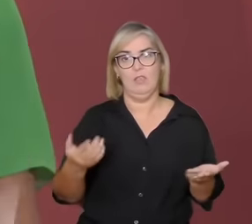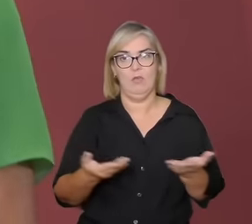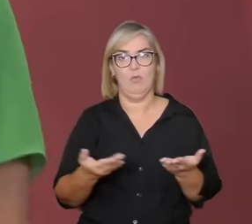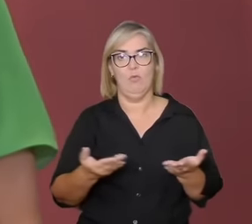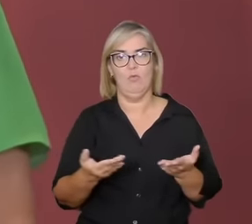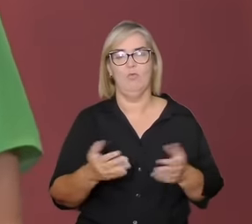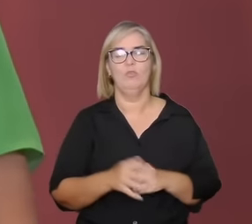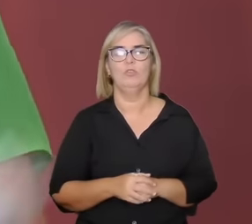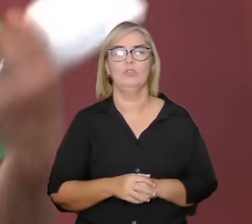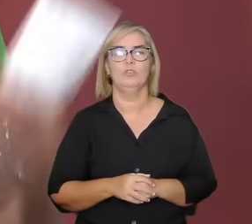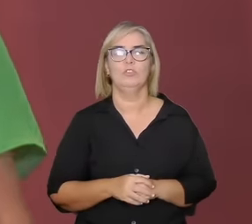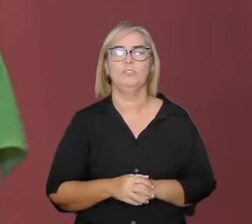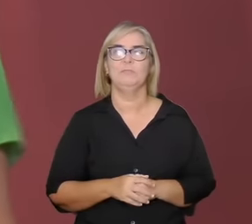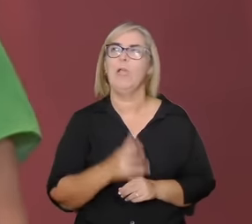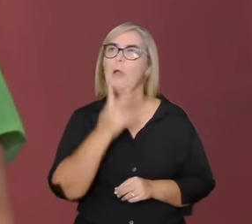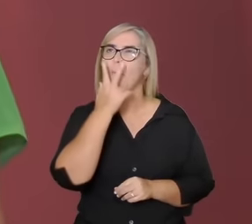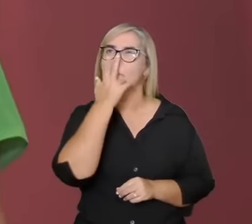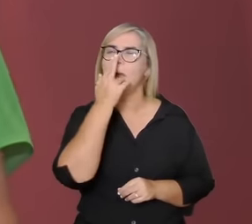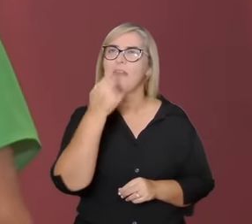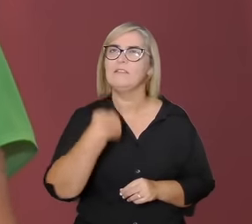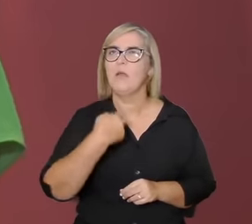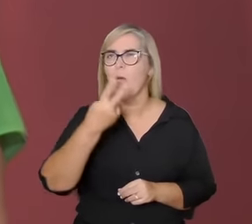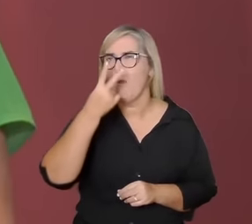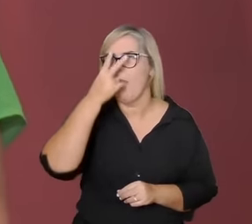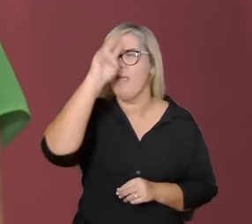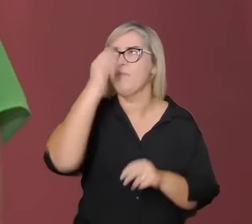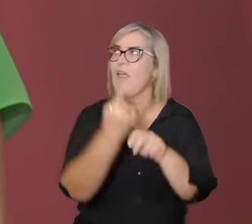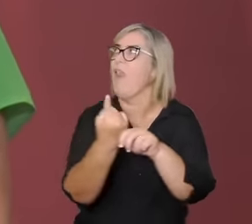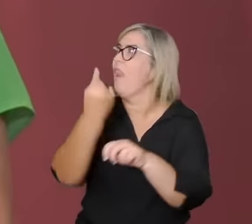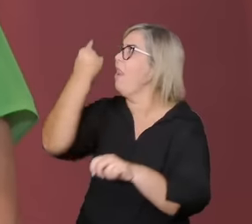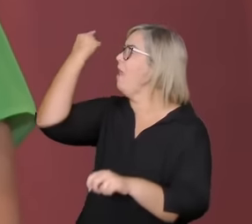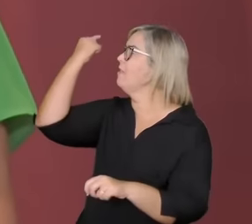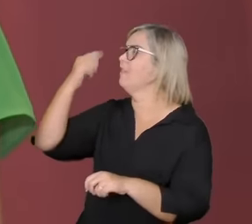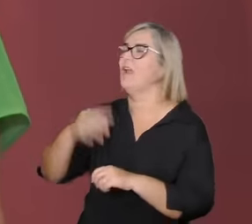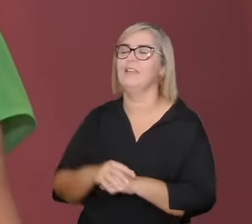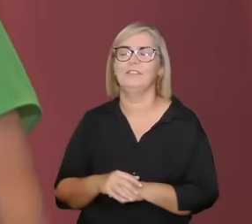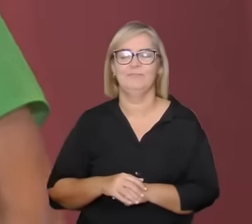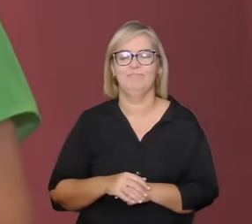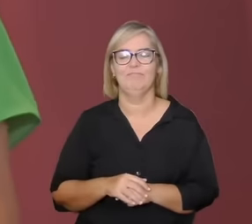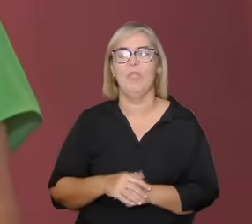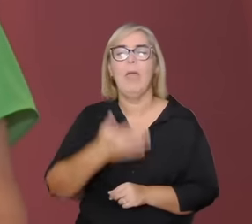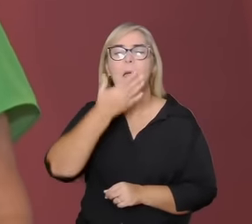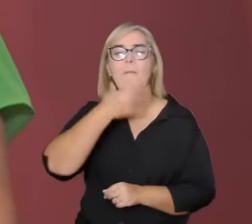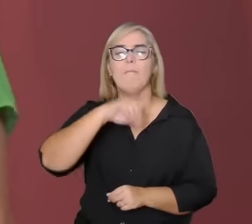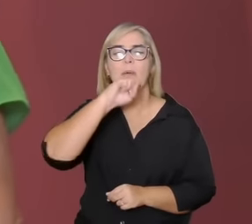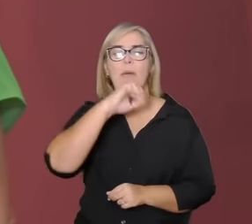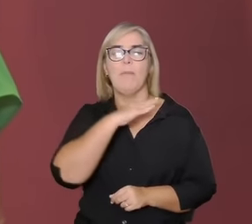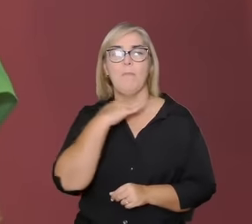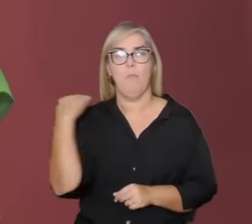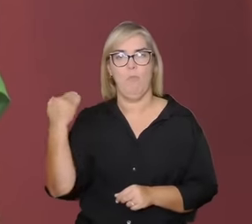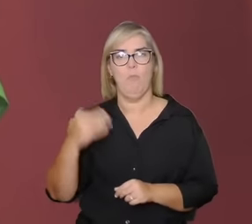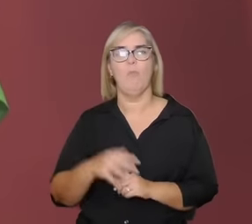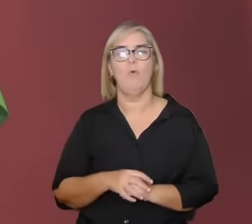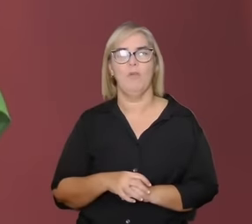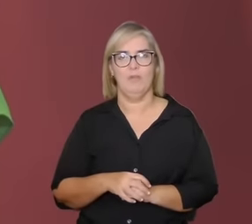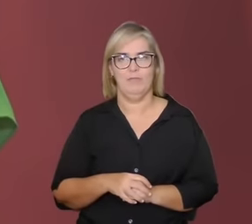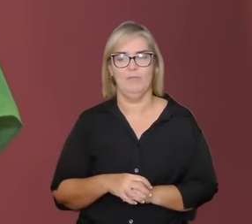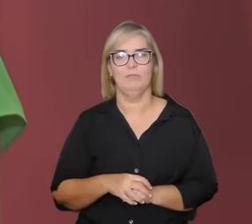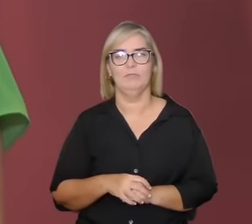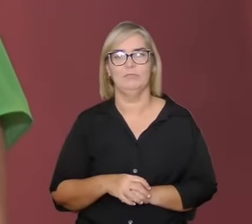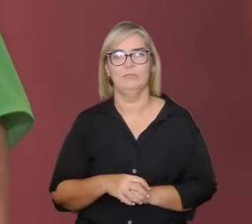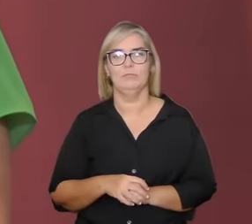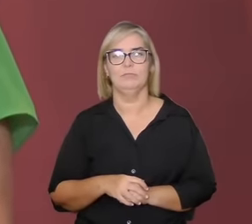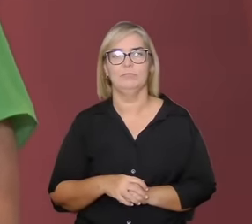remeteu há muitos anos eu perdi meu pai e ele tinha hoje teria 115 anos